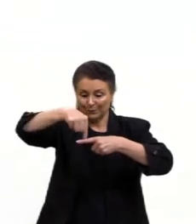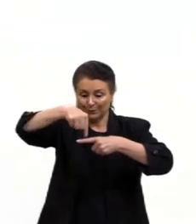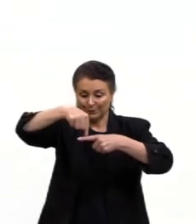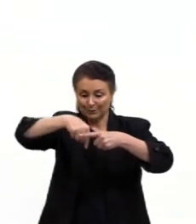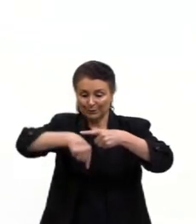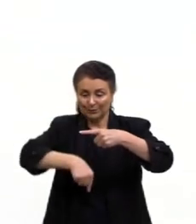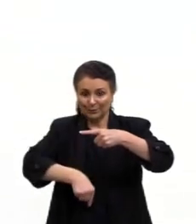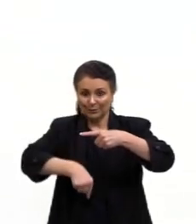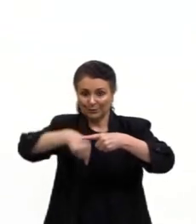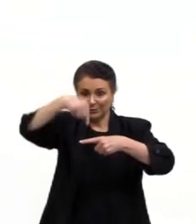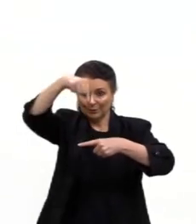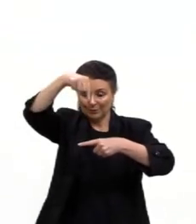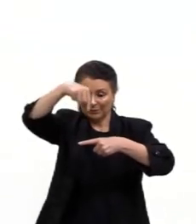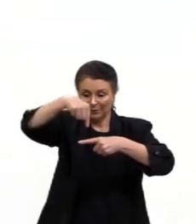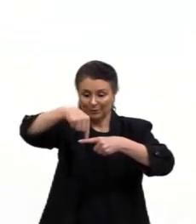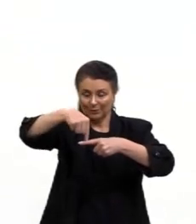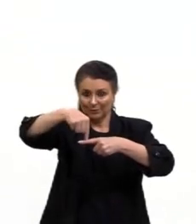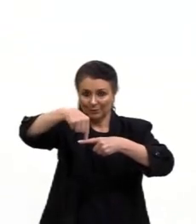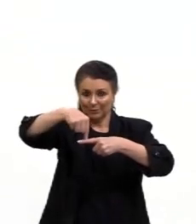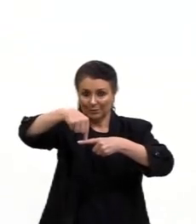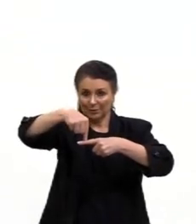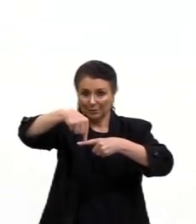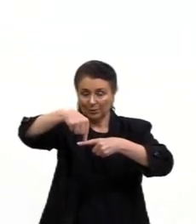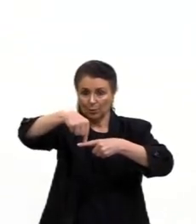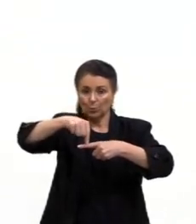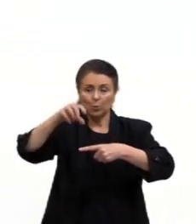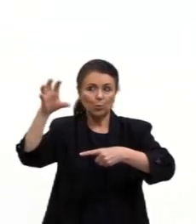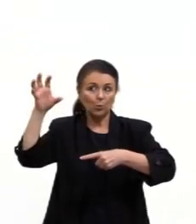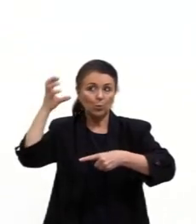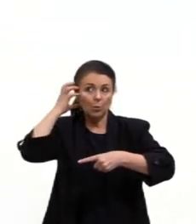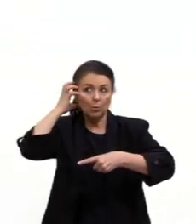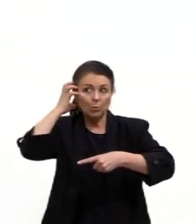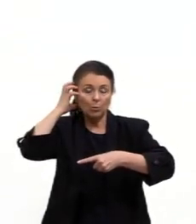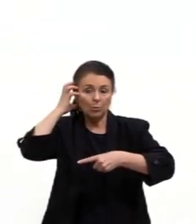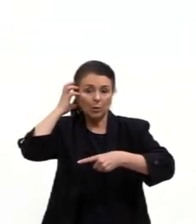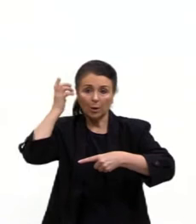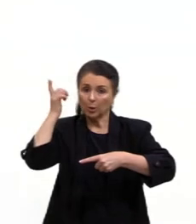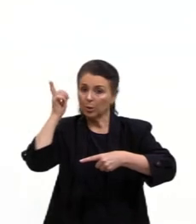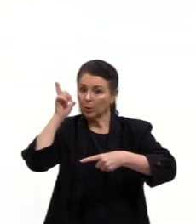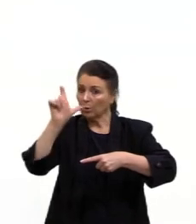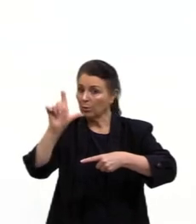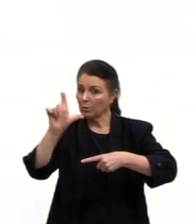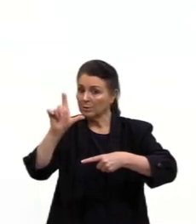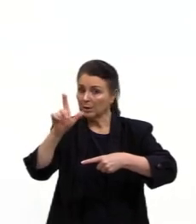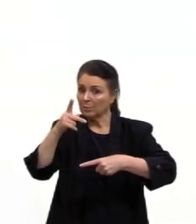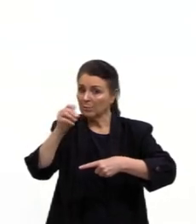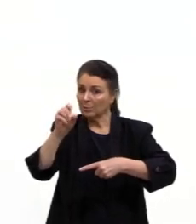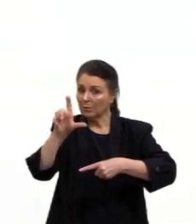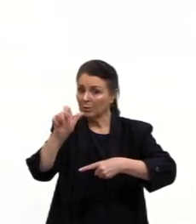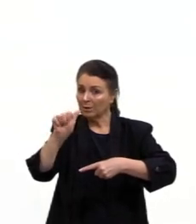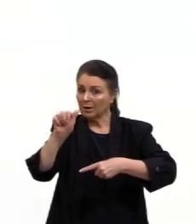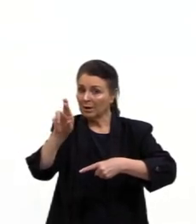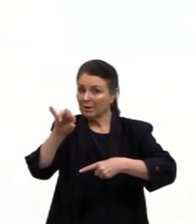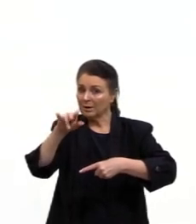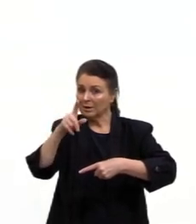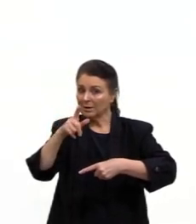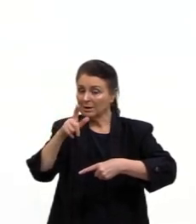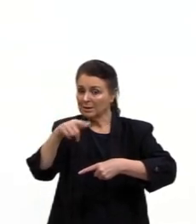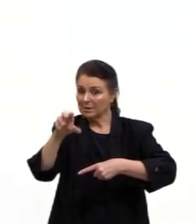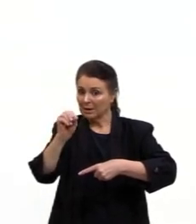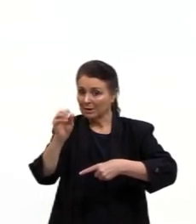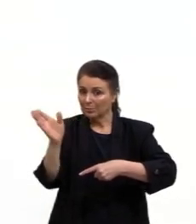polarizadas. Então, por isso que o som, a gente não consegue polarizar ele. Ele é uma onda longitudinal.